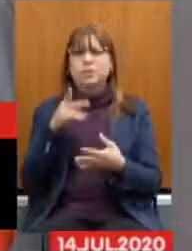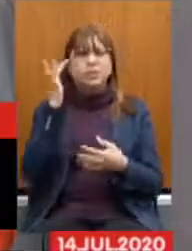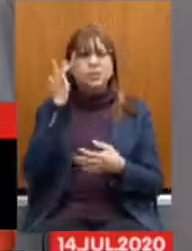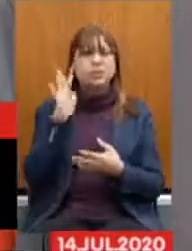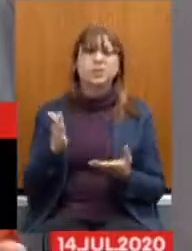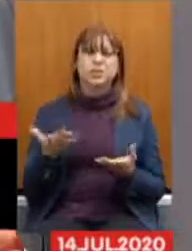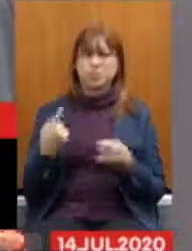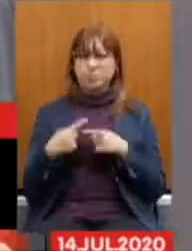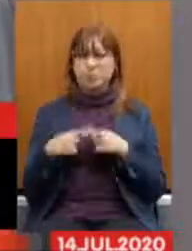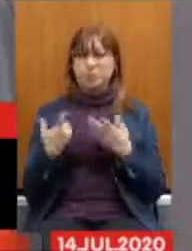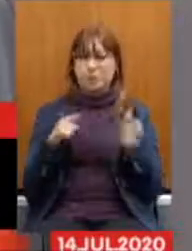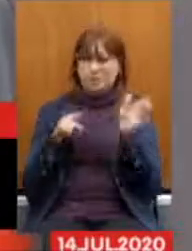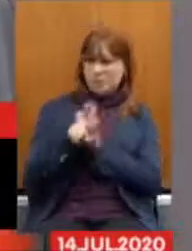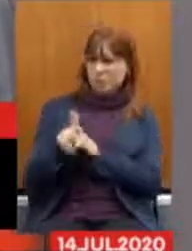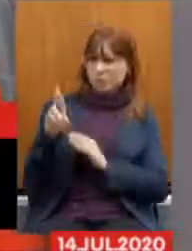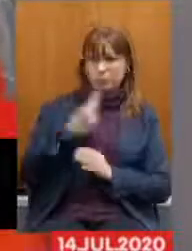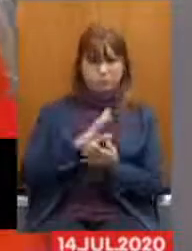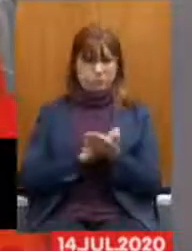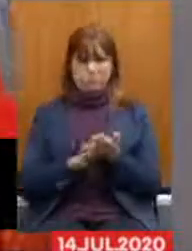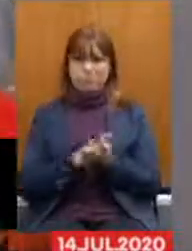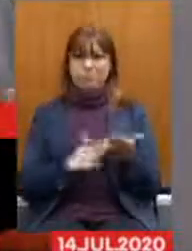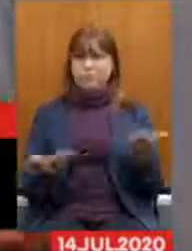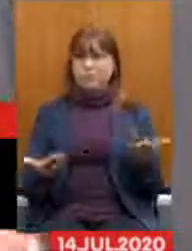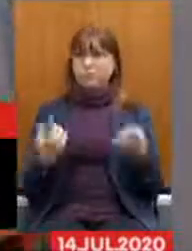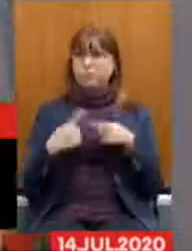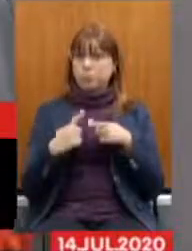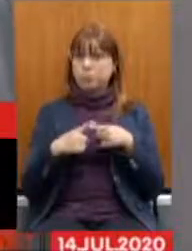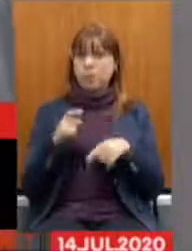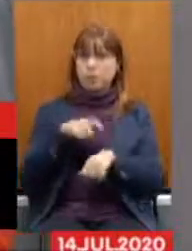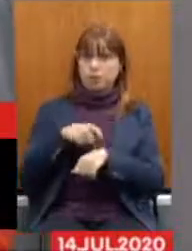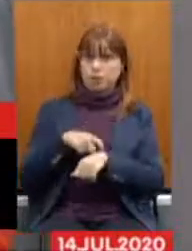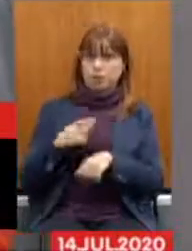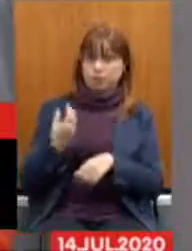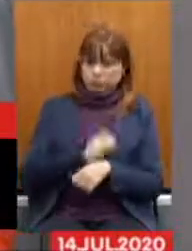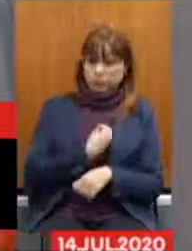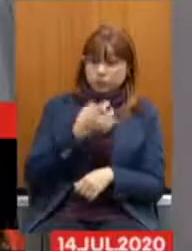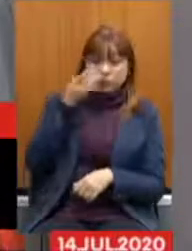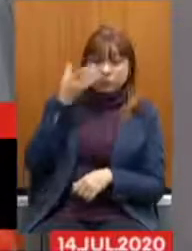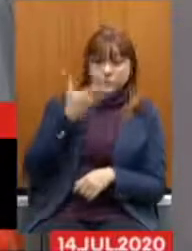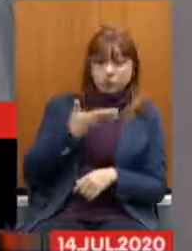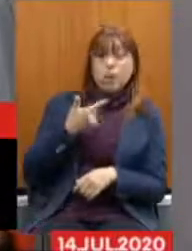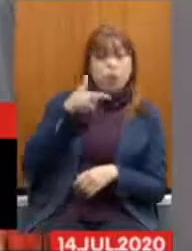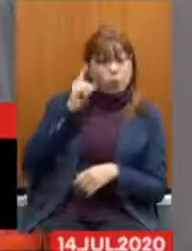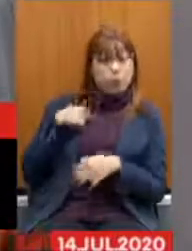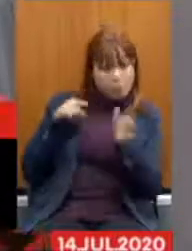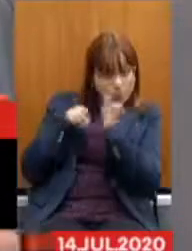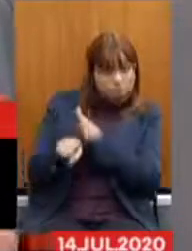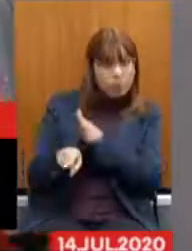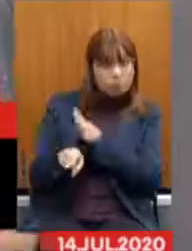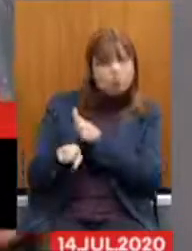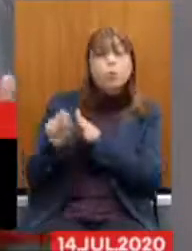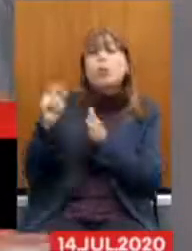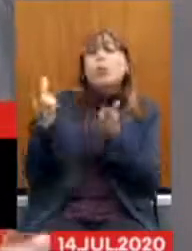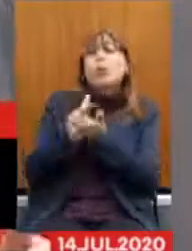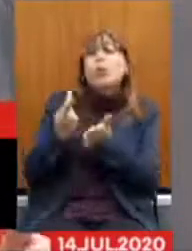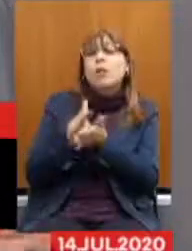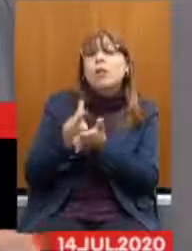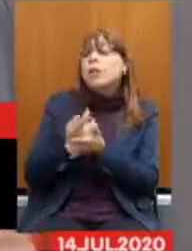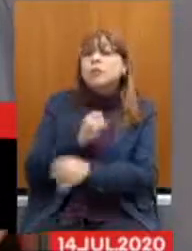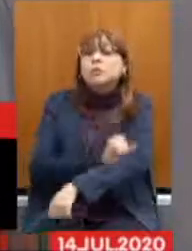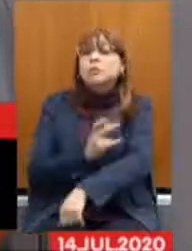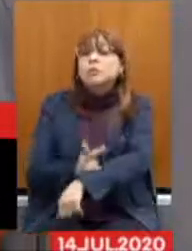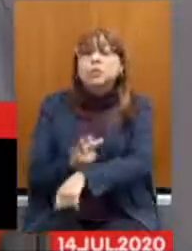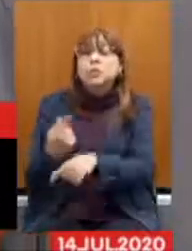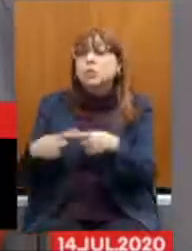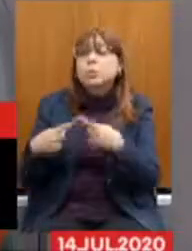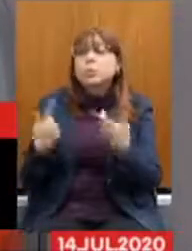estranha mesmo, porque a gente pergunta e eles não respondem. Porque mesmo quando eles estão, eles não respondem. Eu perguntei, o que deu errado no Ipseng para